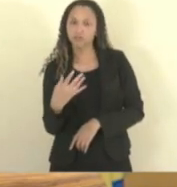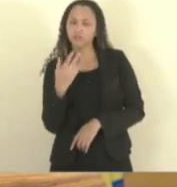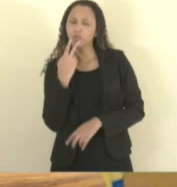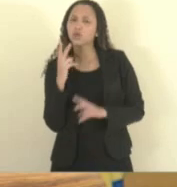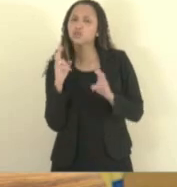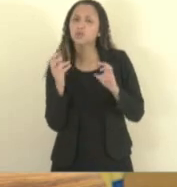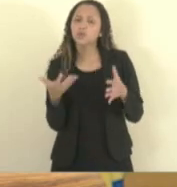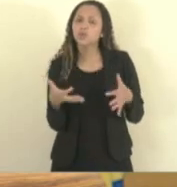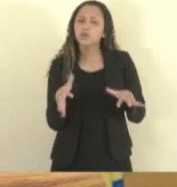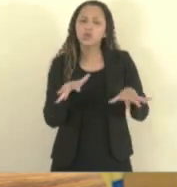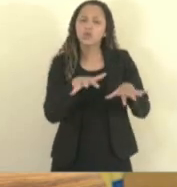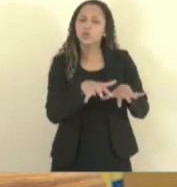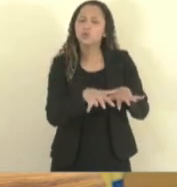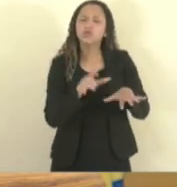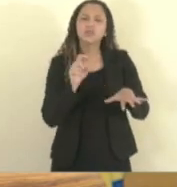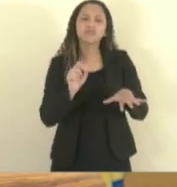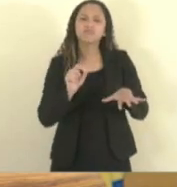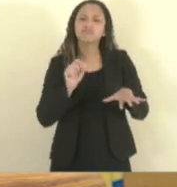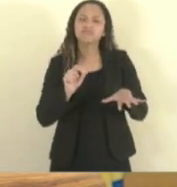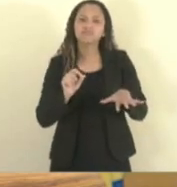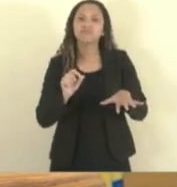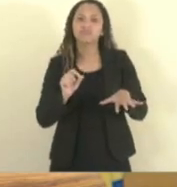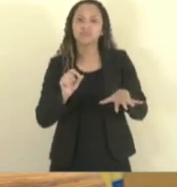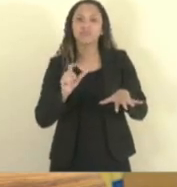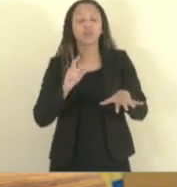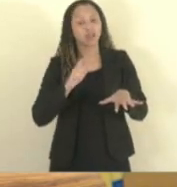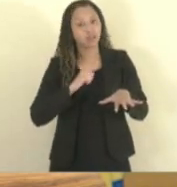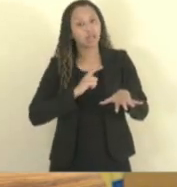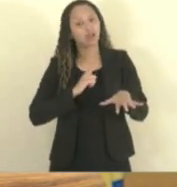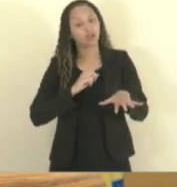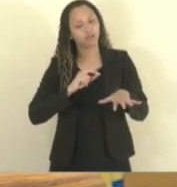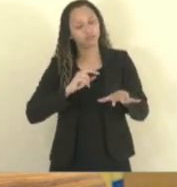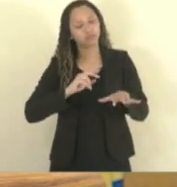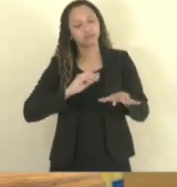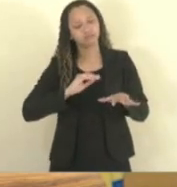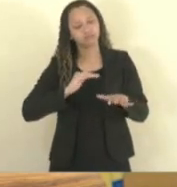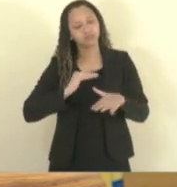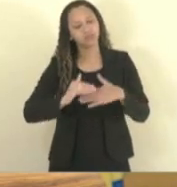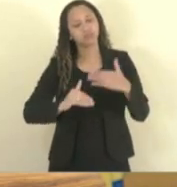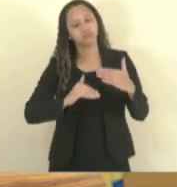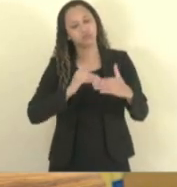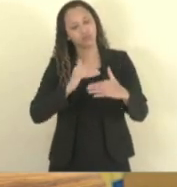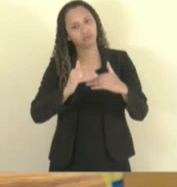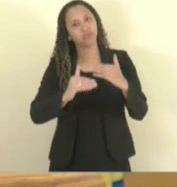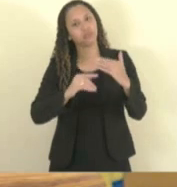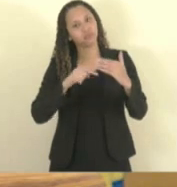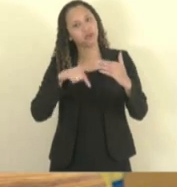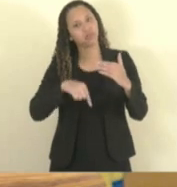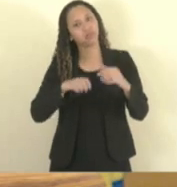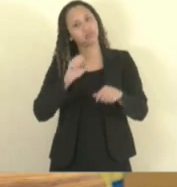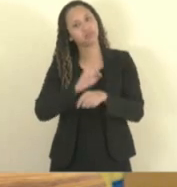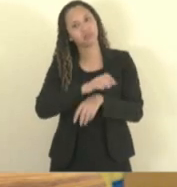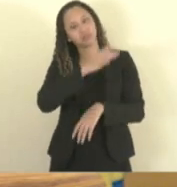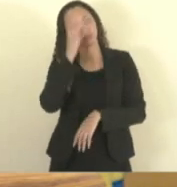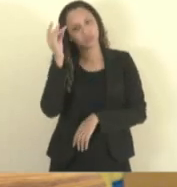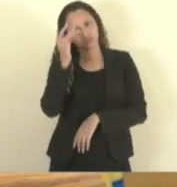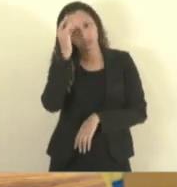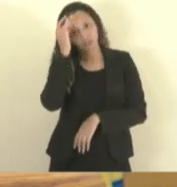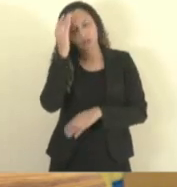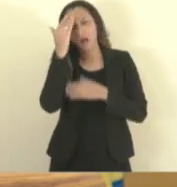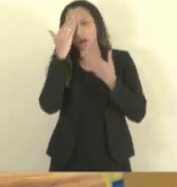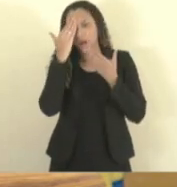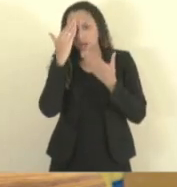vem tendo ótimos ganhos no nosso estado. Agradeço ao trabalho de